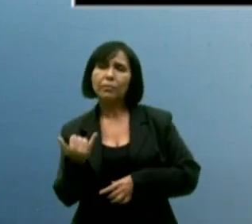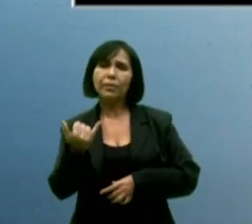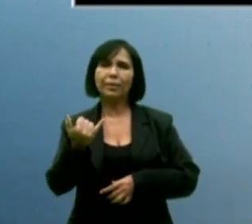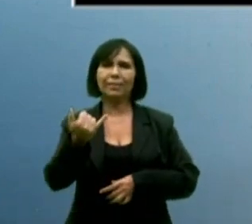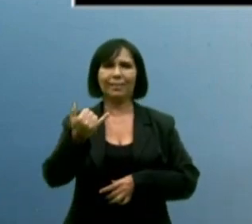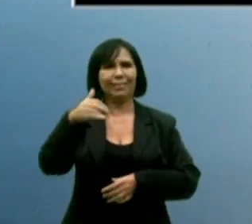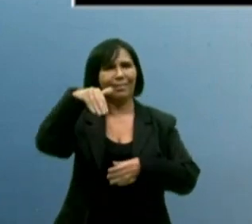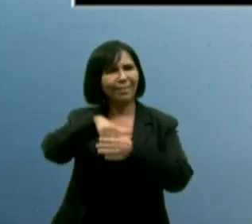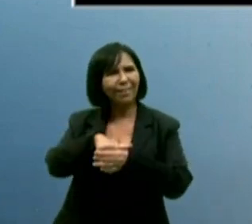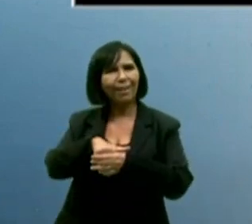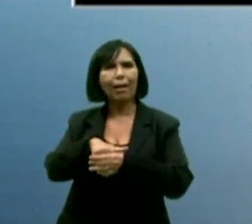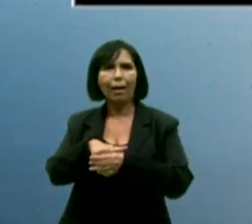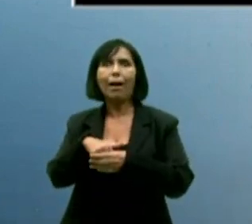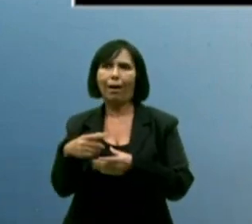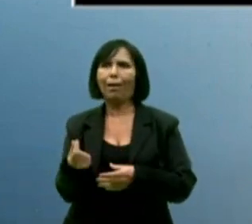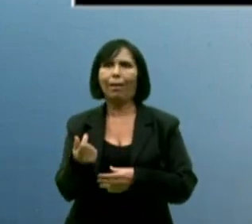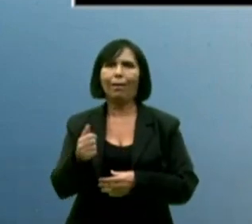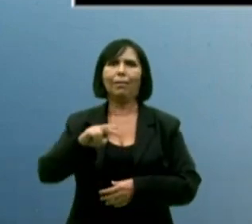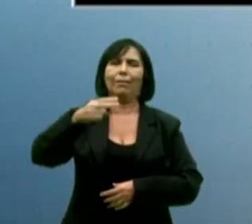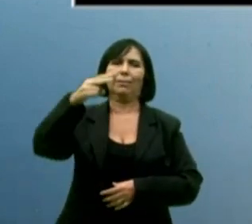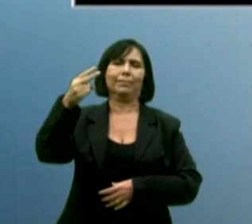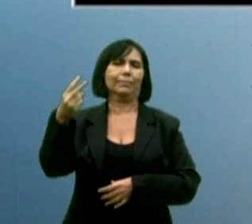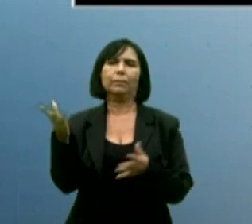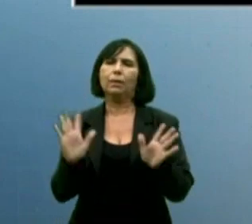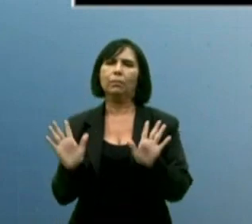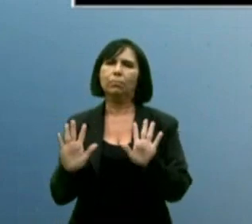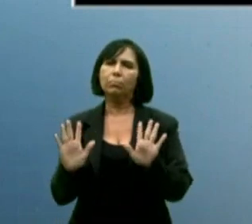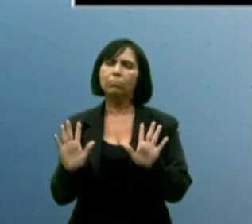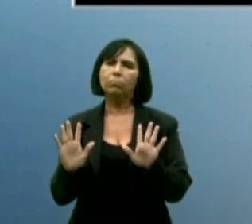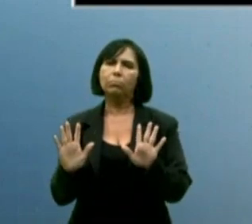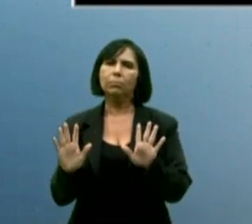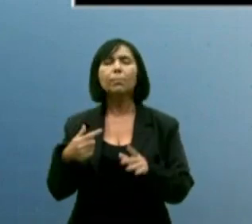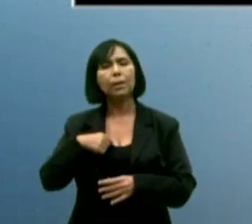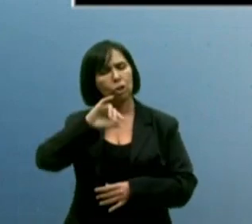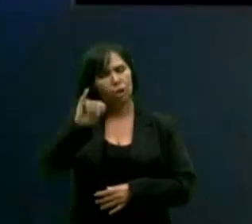janeiro. Então, eu votei para que fosse um aumento permanente. Infelizmente, não passou.